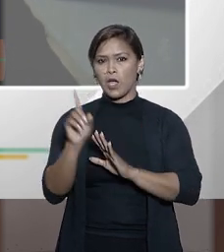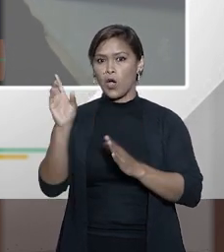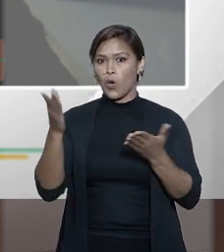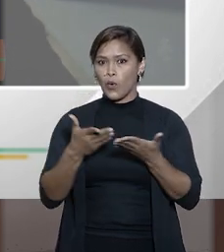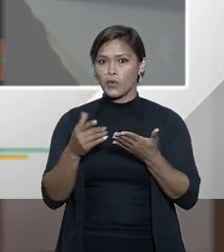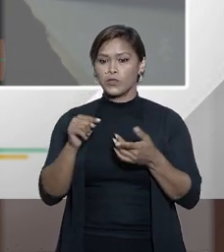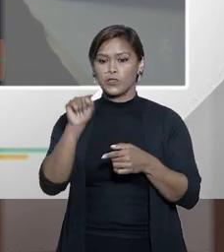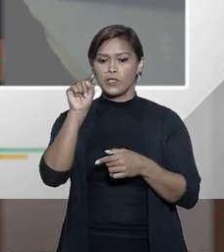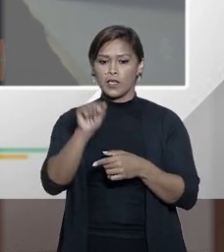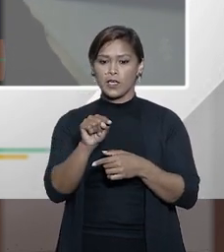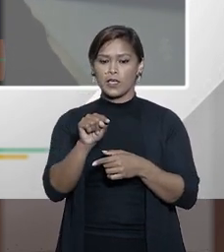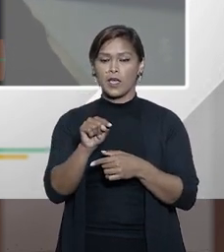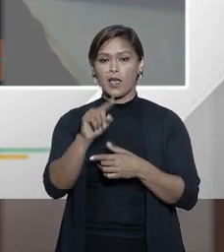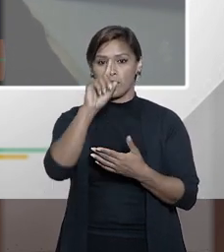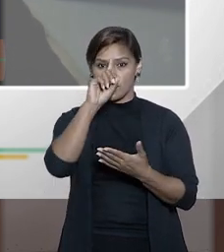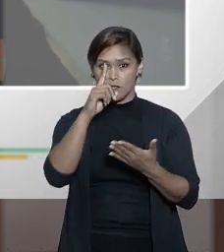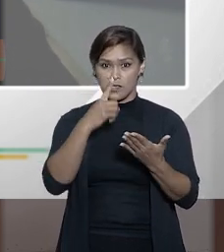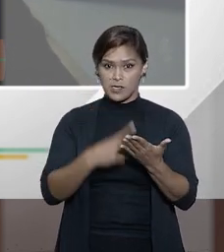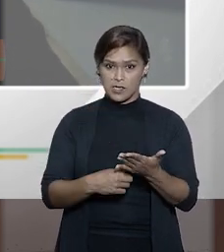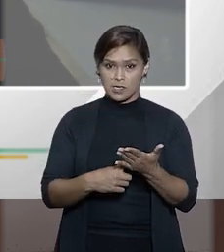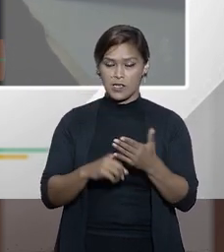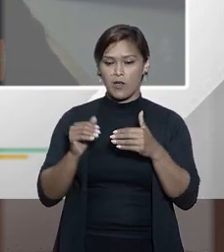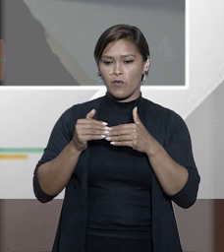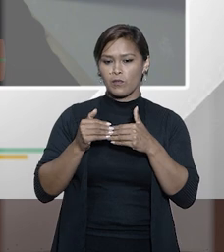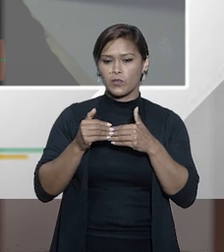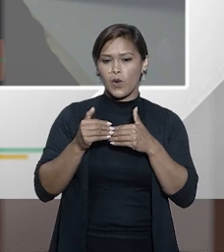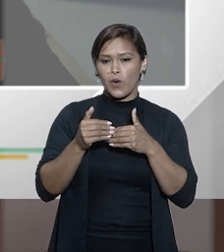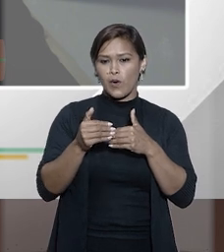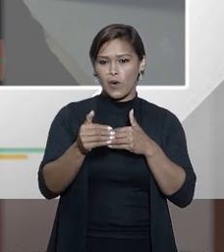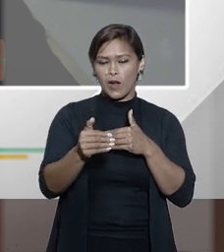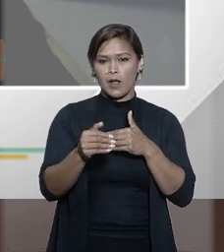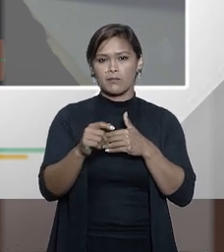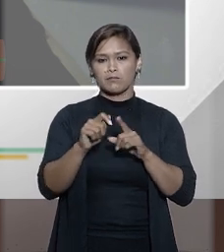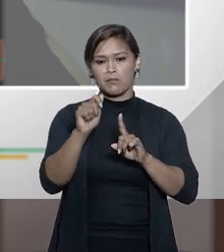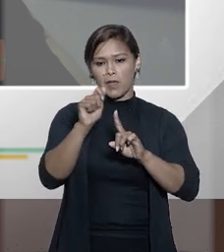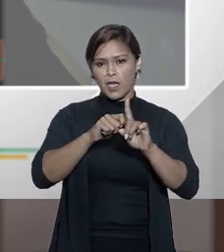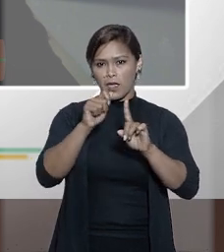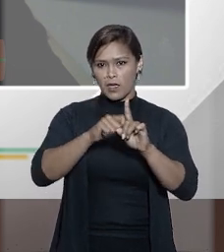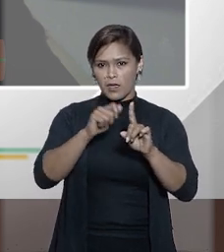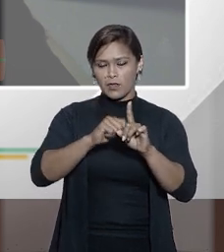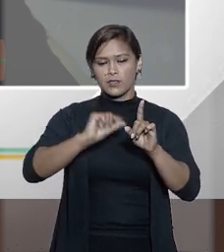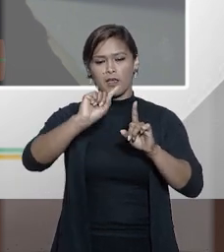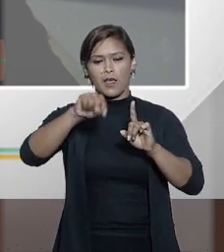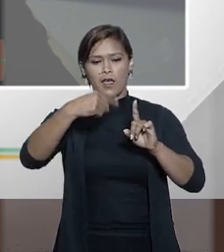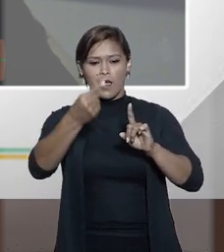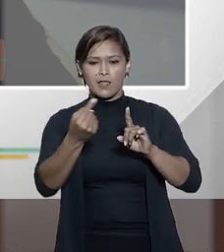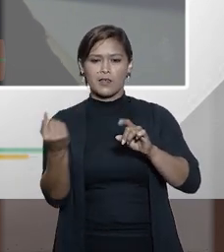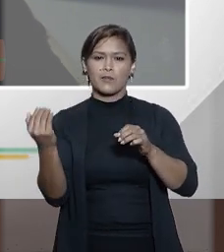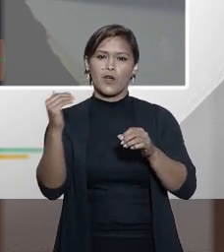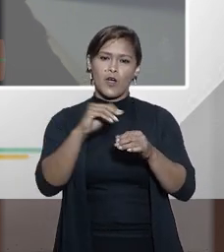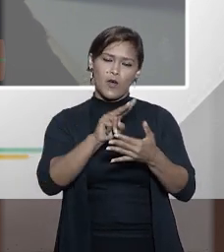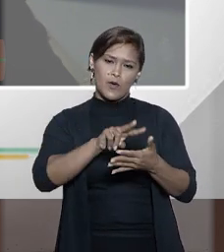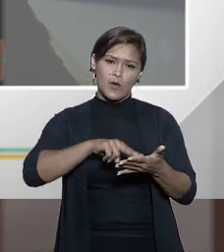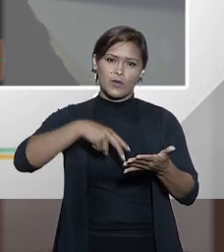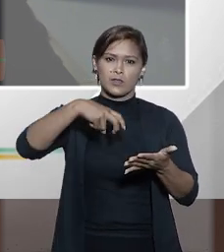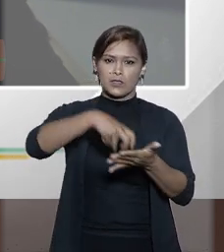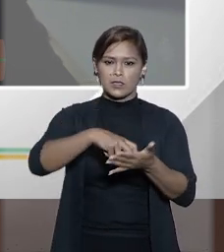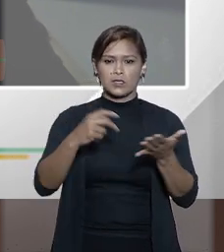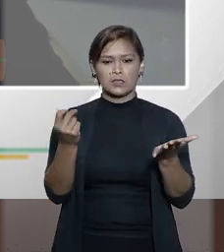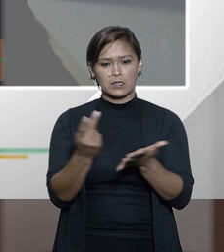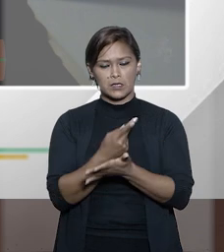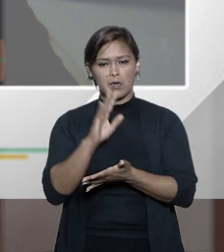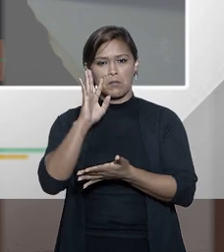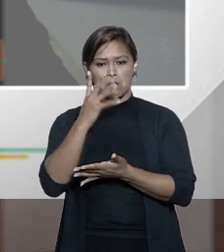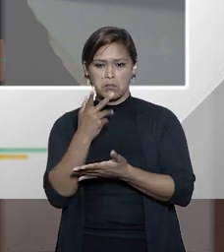e essa decisão ela vai perdurar por uns meses e aí vem eventualmente uma condenação que